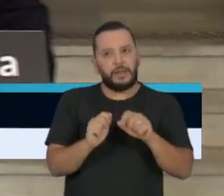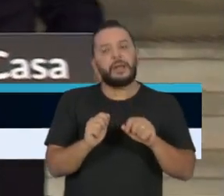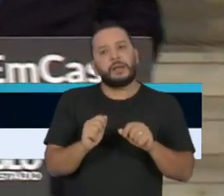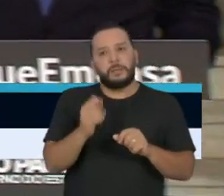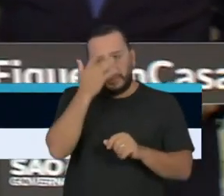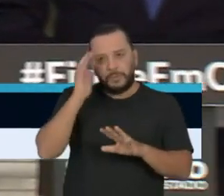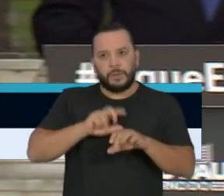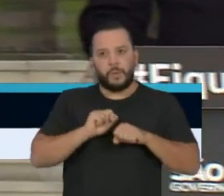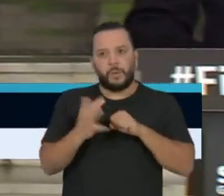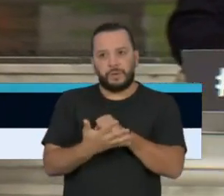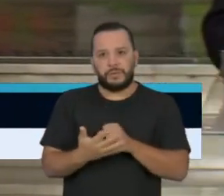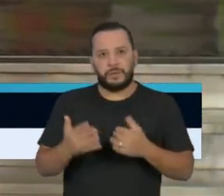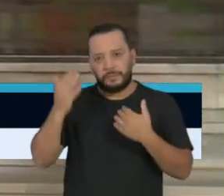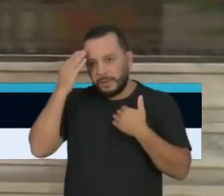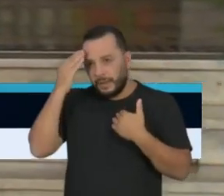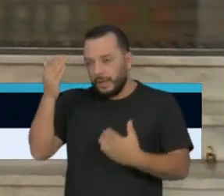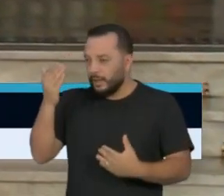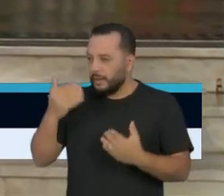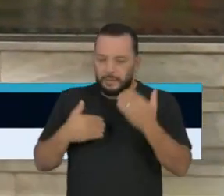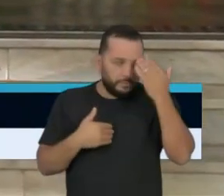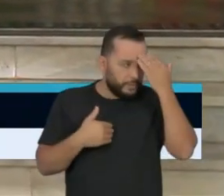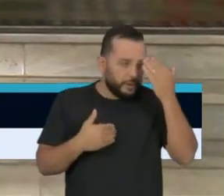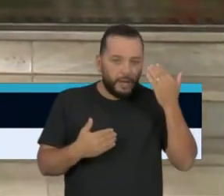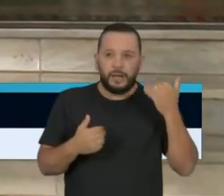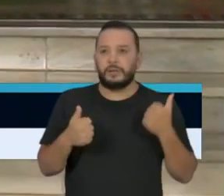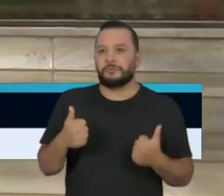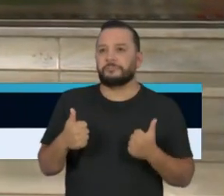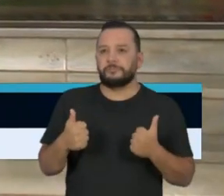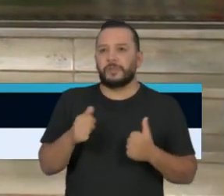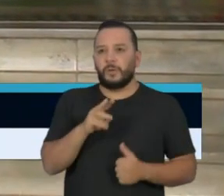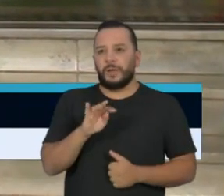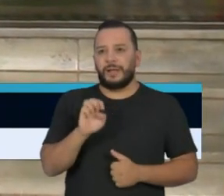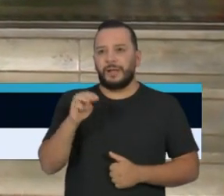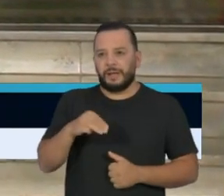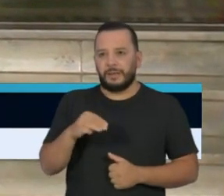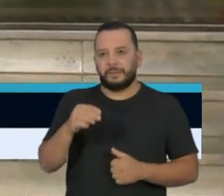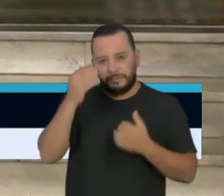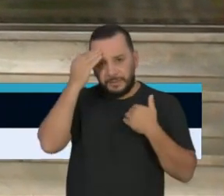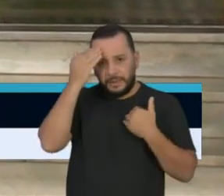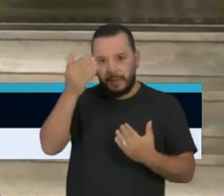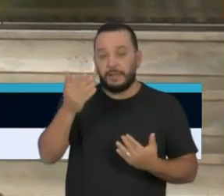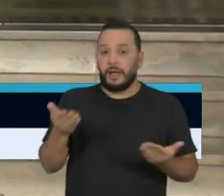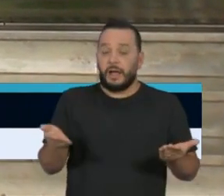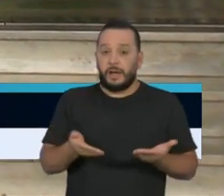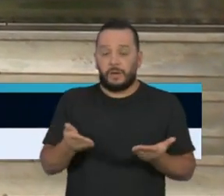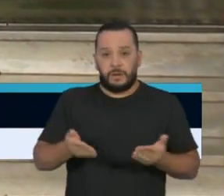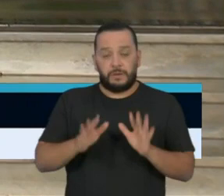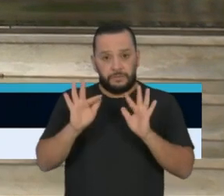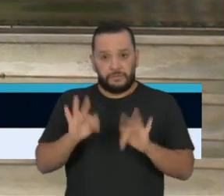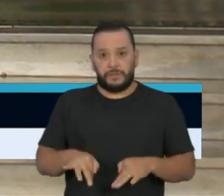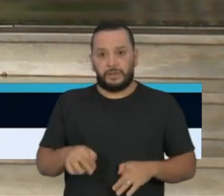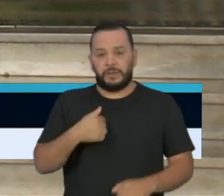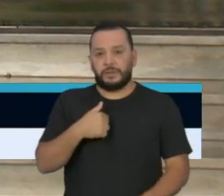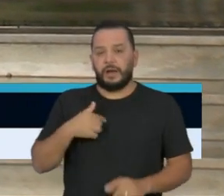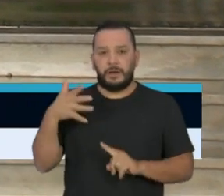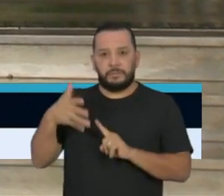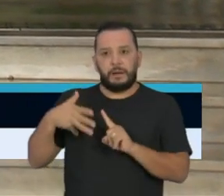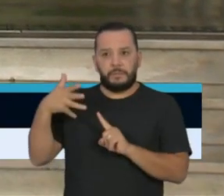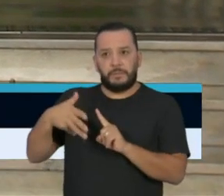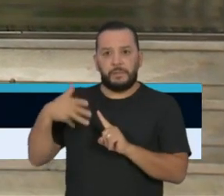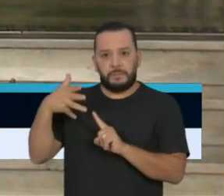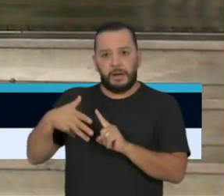Obrigado, doutor David Whippe. Obrigado, William Cury, da TV Globo, Globo News. Com isso, nós estamos encerrando a nossa coletiva de hoje.